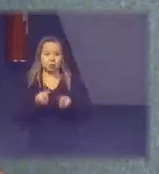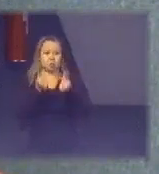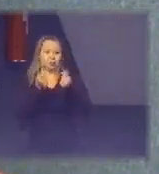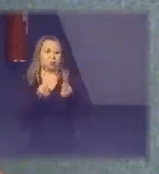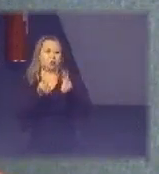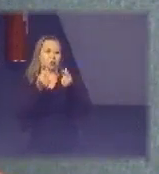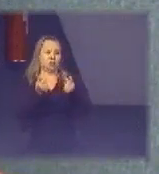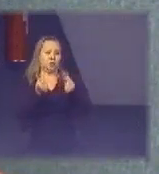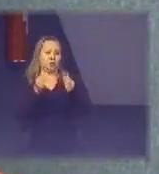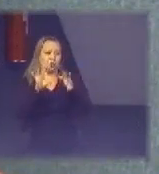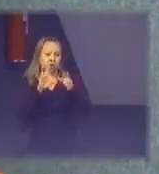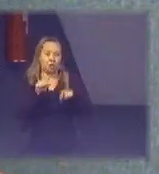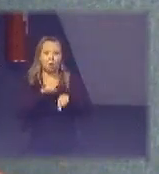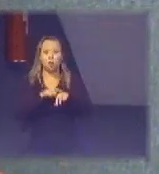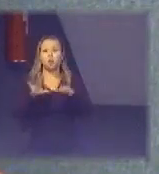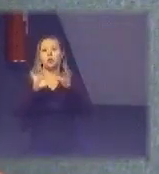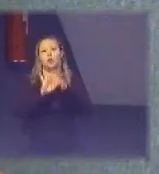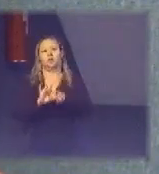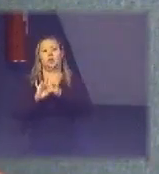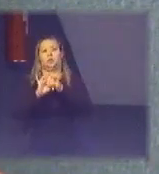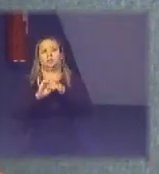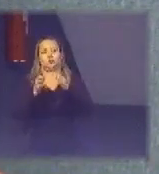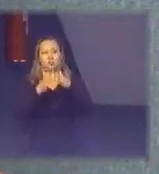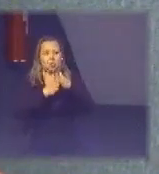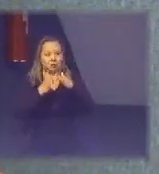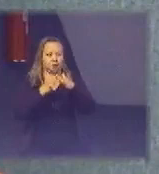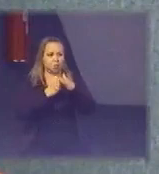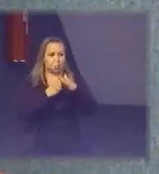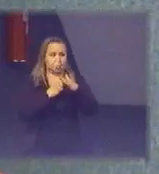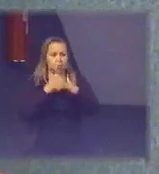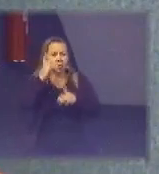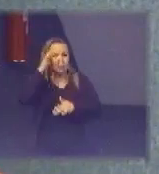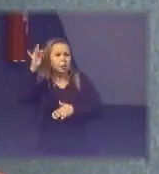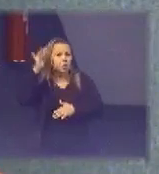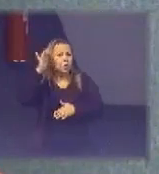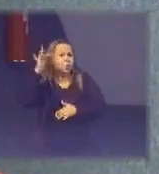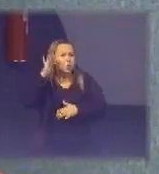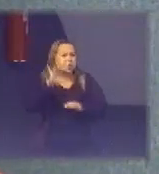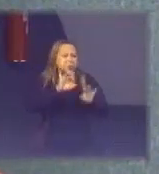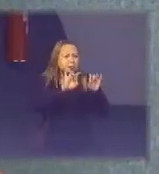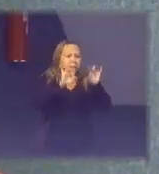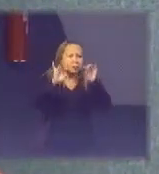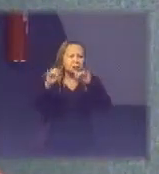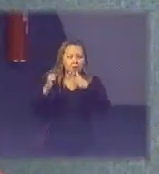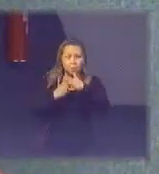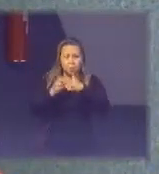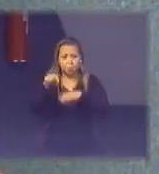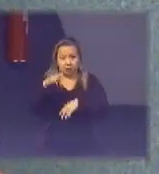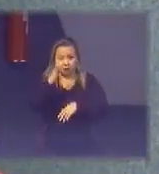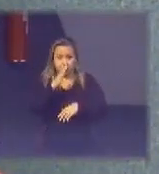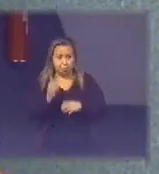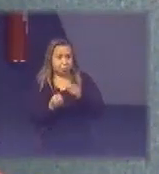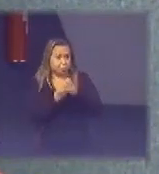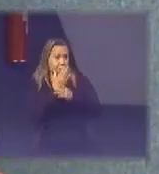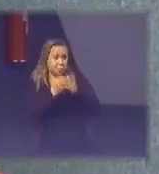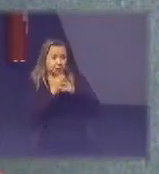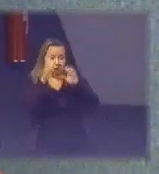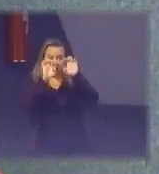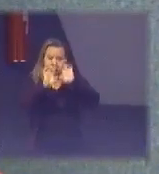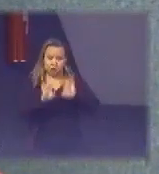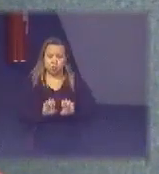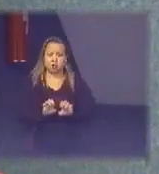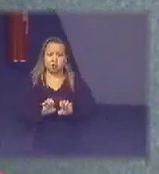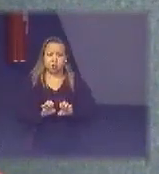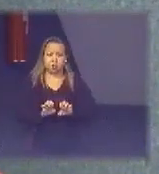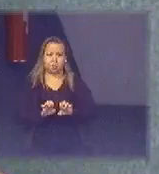custos entre todas essas empresas imagine cada empresa aqui no Brasil criar um sistema e